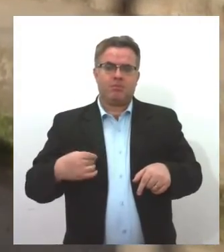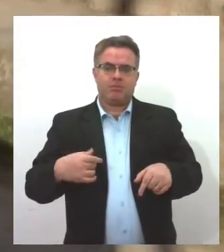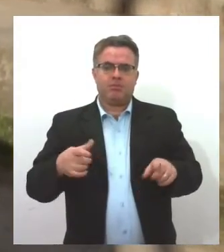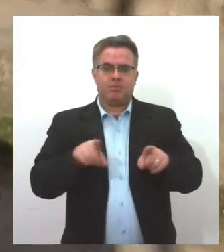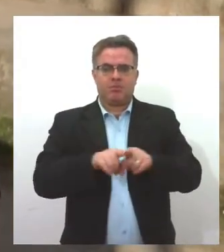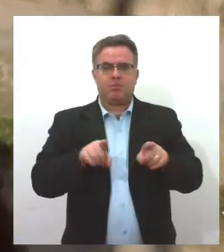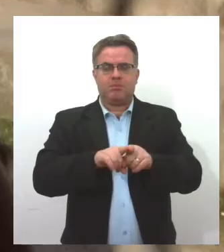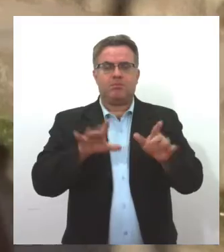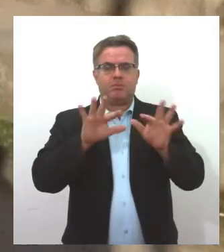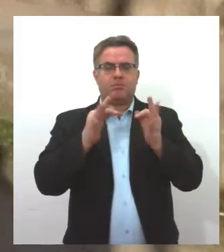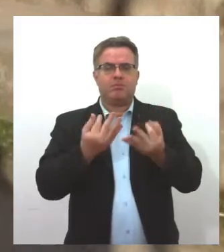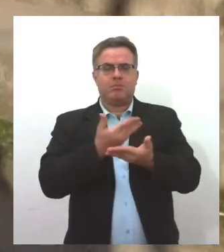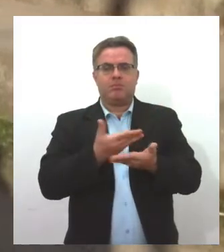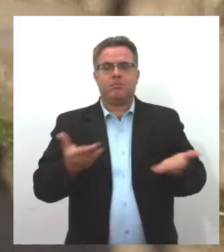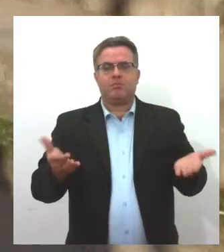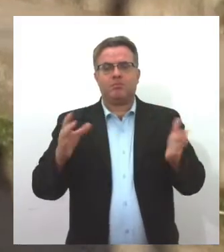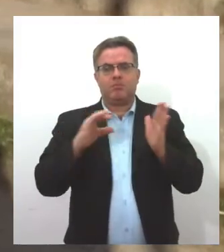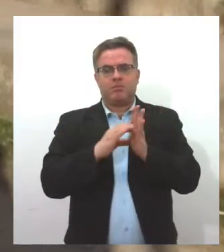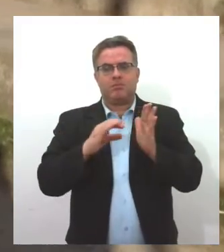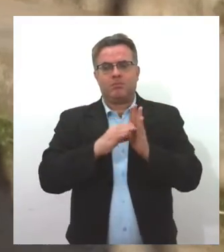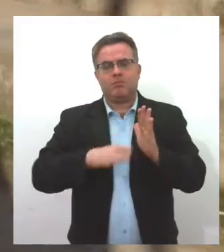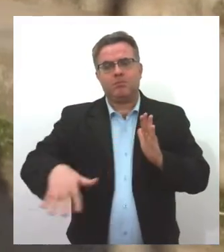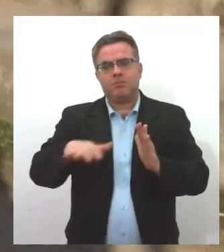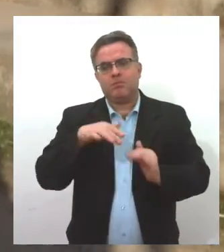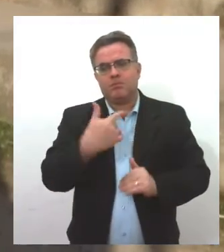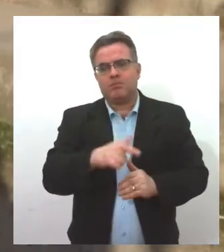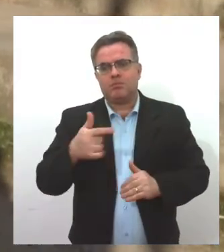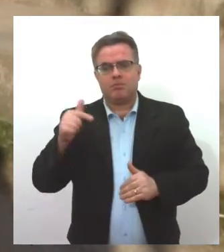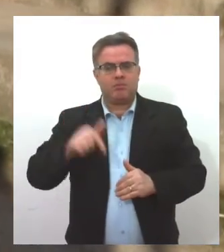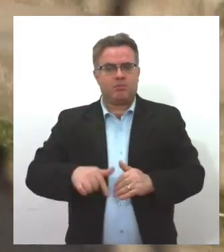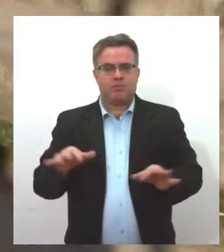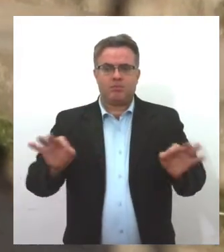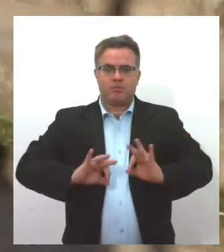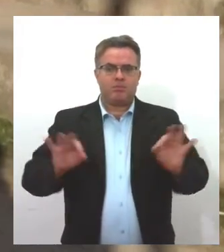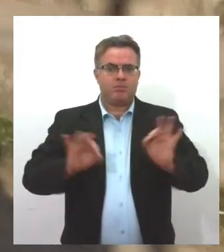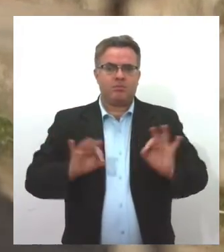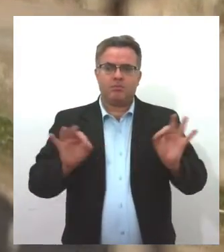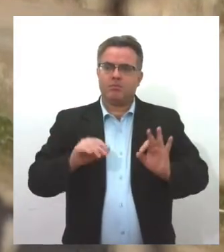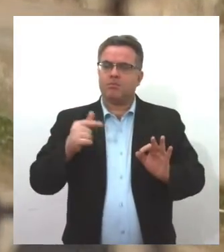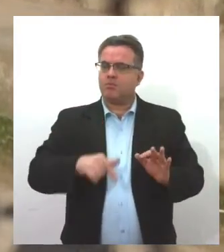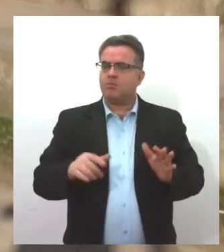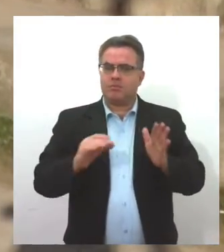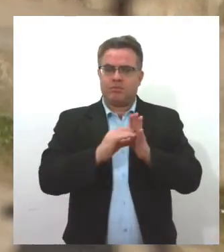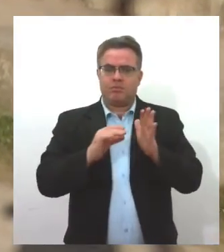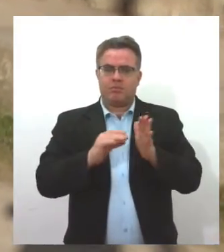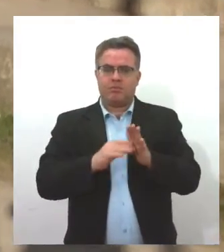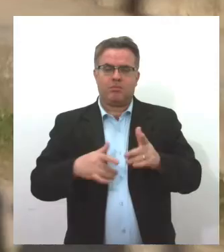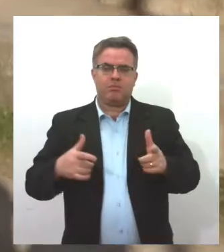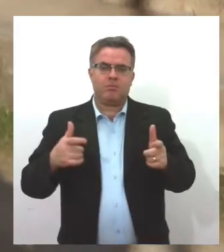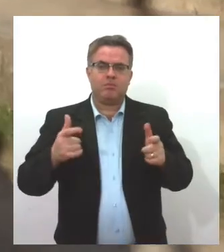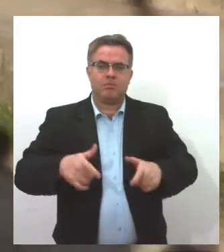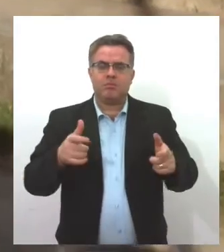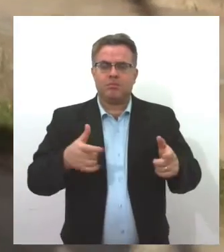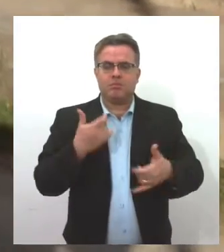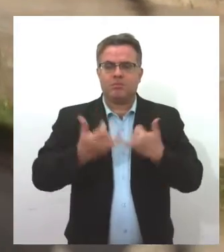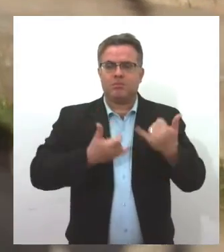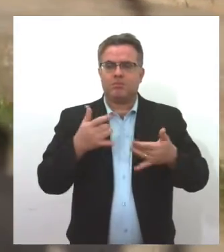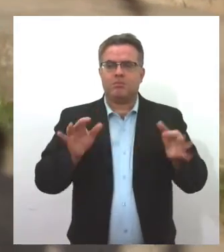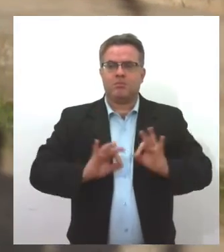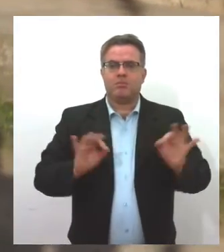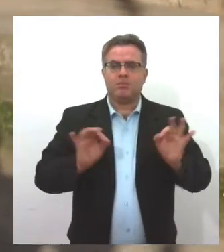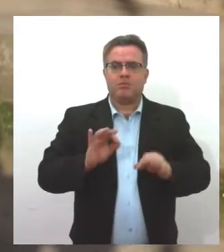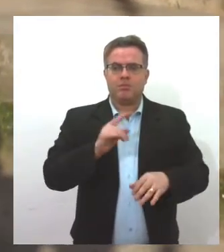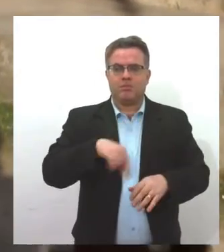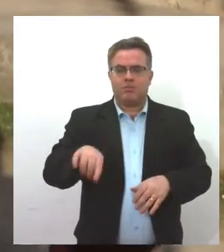comunidade todo, porque eles não têm lazer aqui. Você vê que é uma comunidade que não tem lazer. O lazer